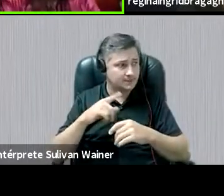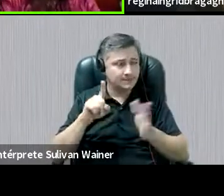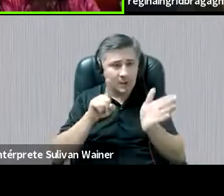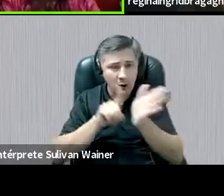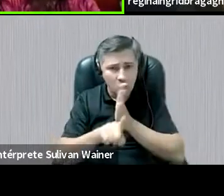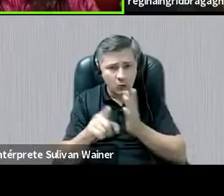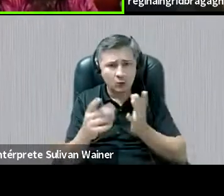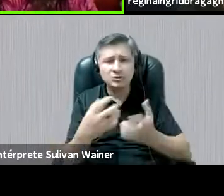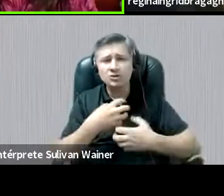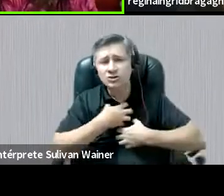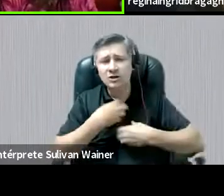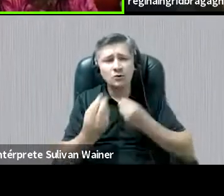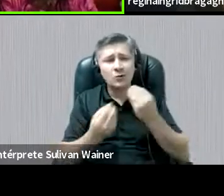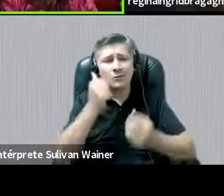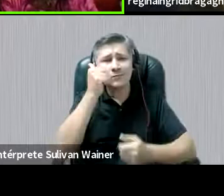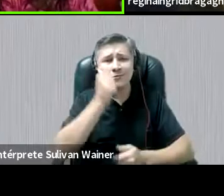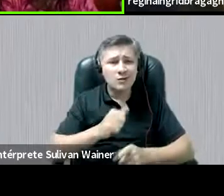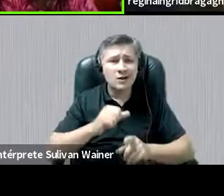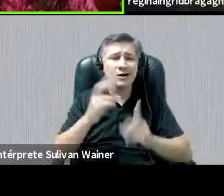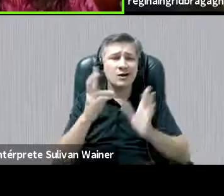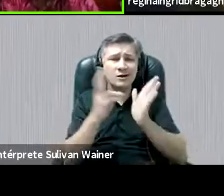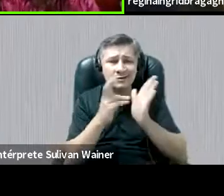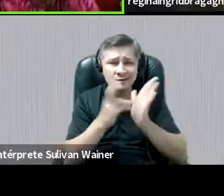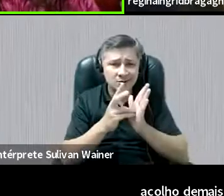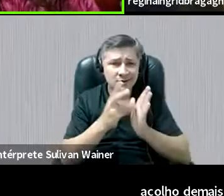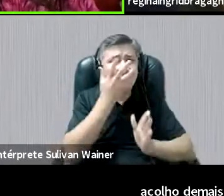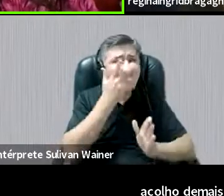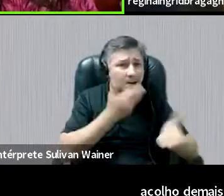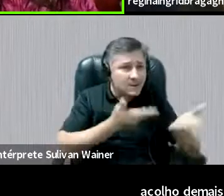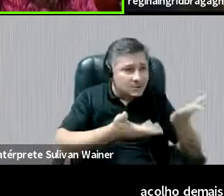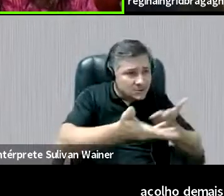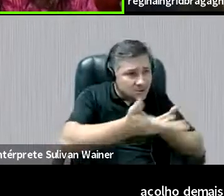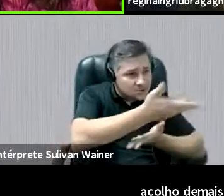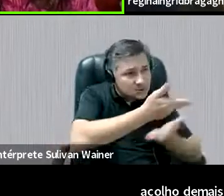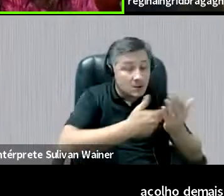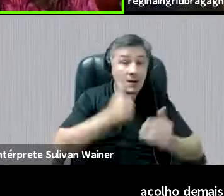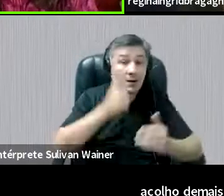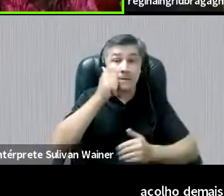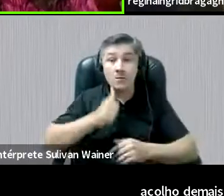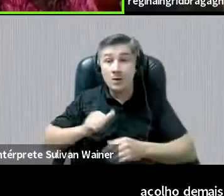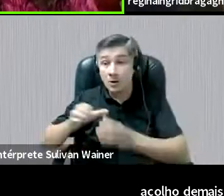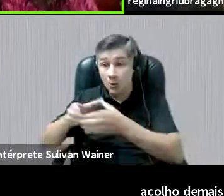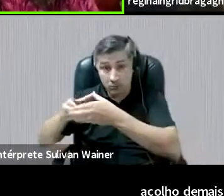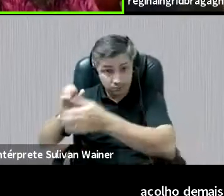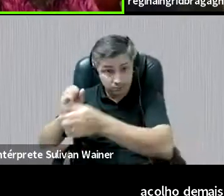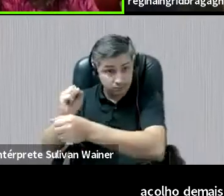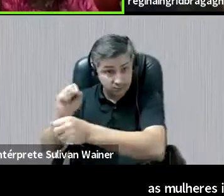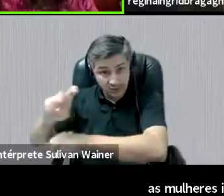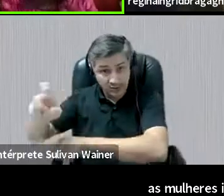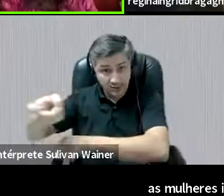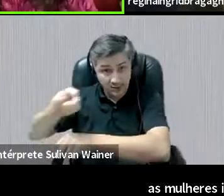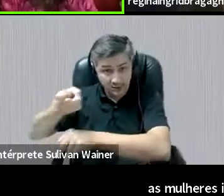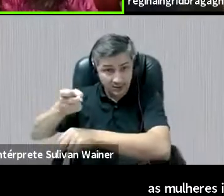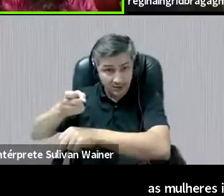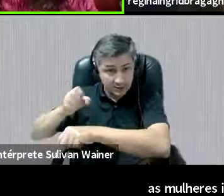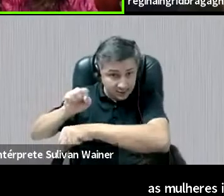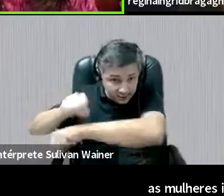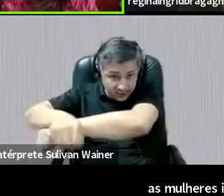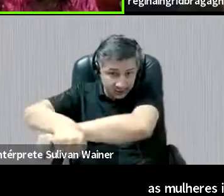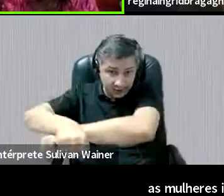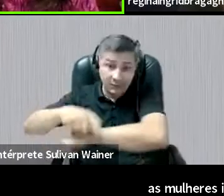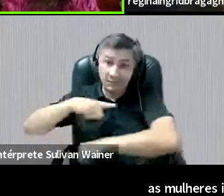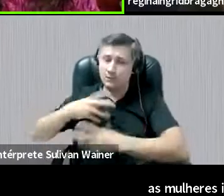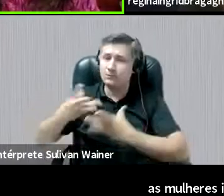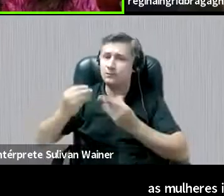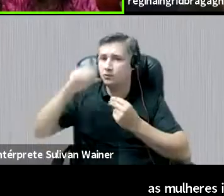como as mulheres indígenas socializam suas crianças, né? Como as mulheres quilombolas socializam suas crianças. Nós temos muito a aprender com elas.